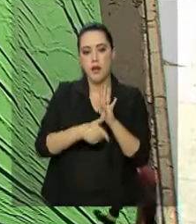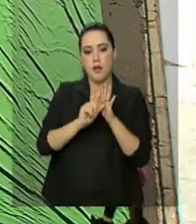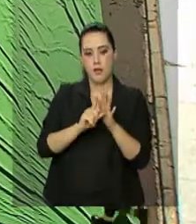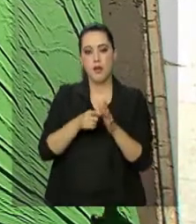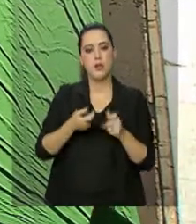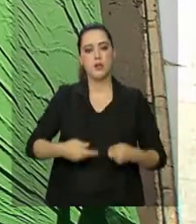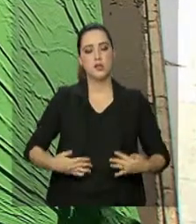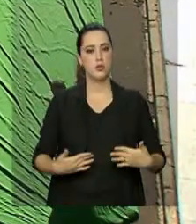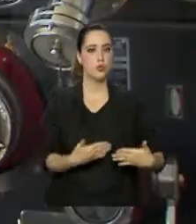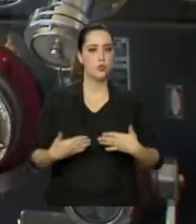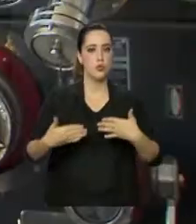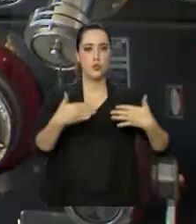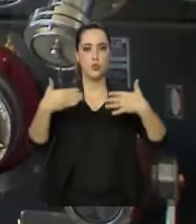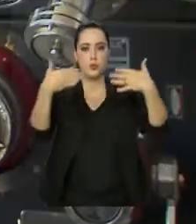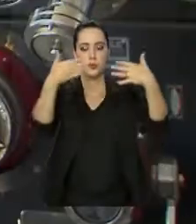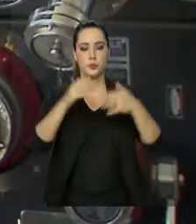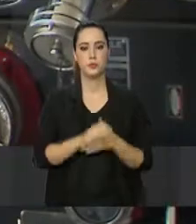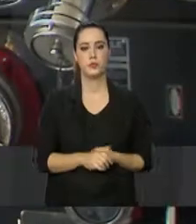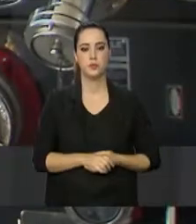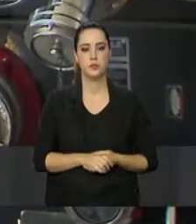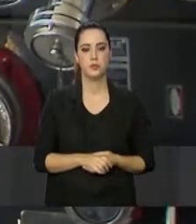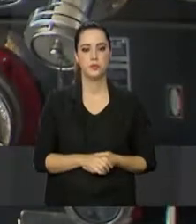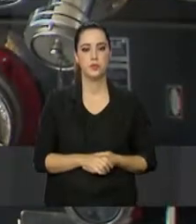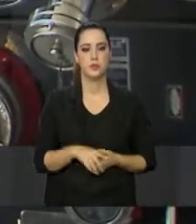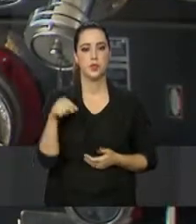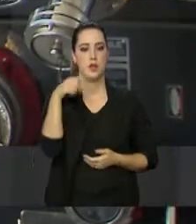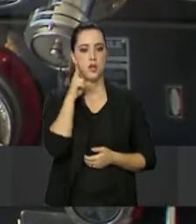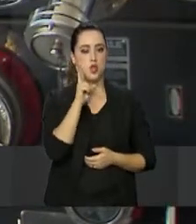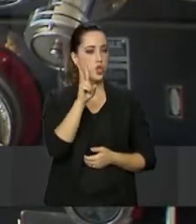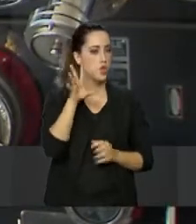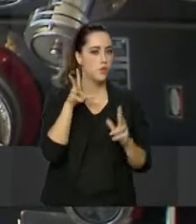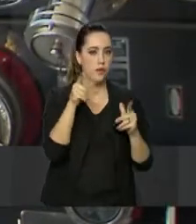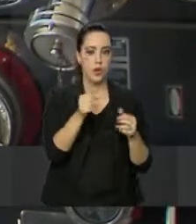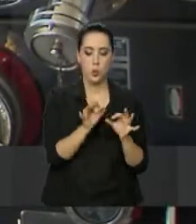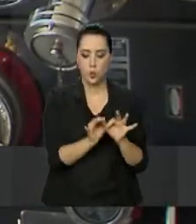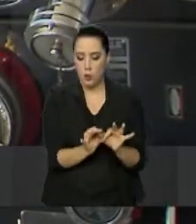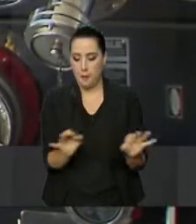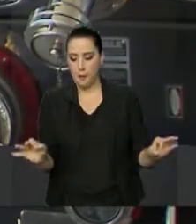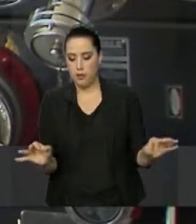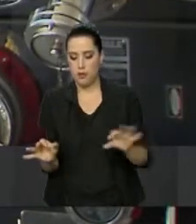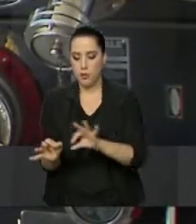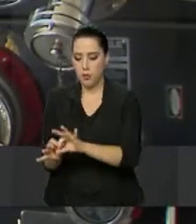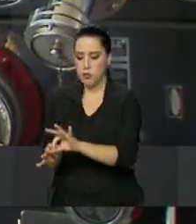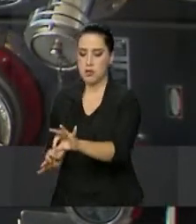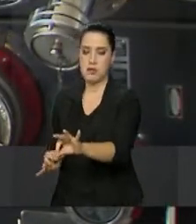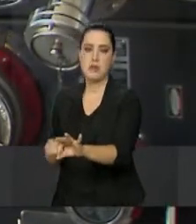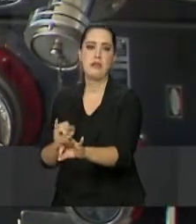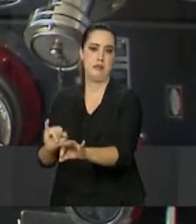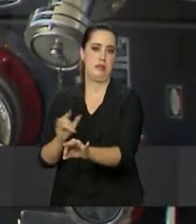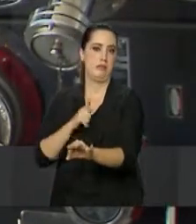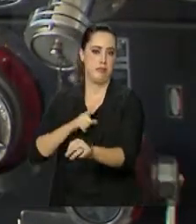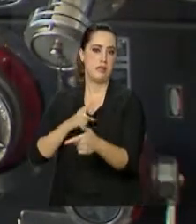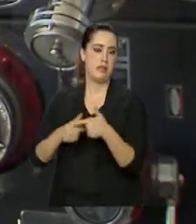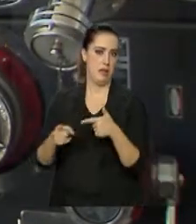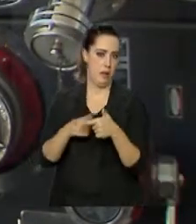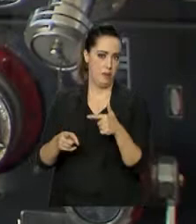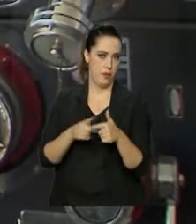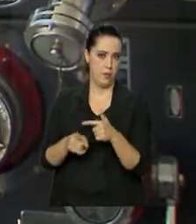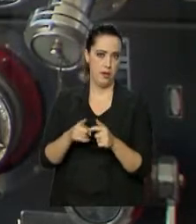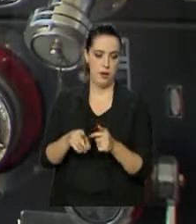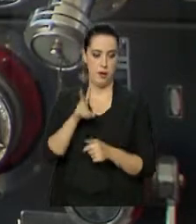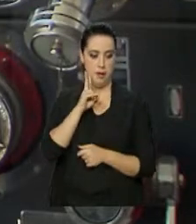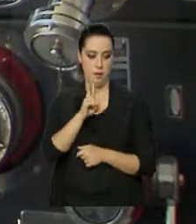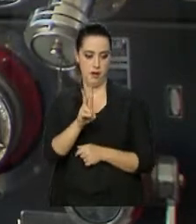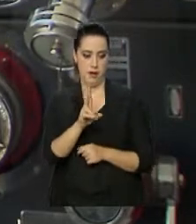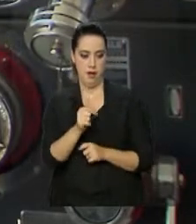de ser hasteada. É feita toda a vistoria, de metragem a qualquer dano, rasgo, se as letras